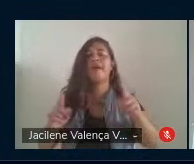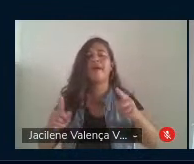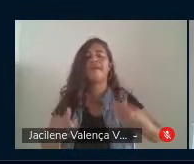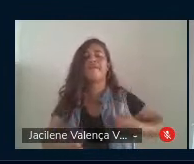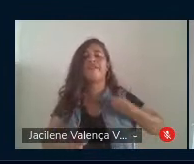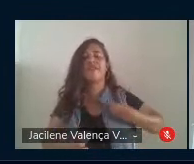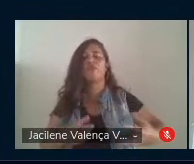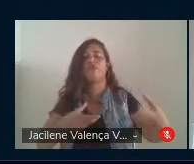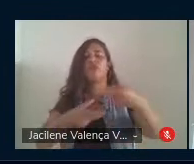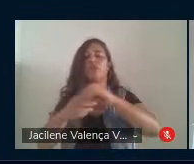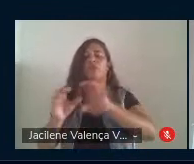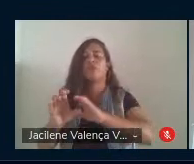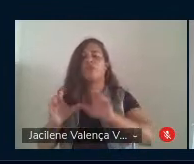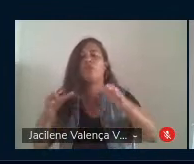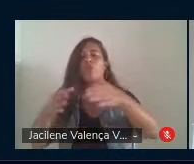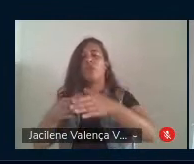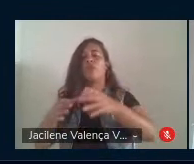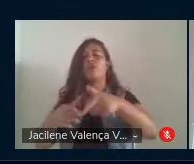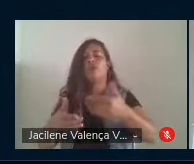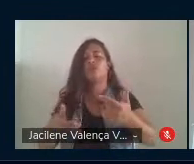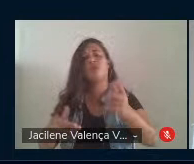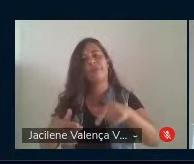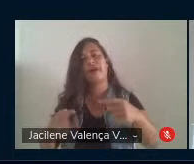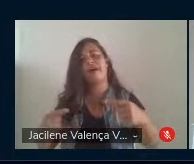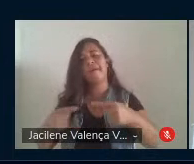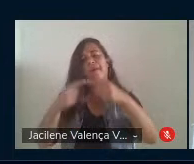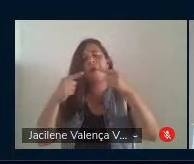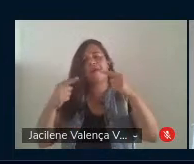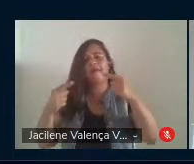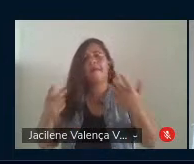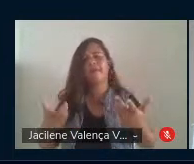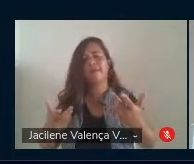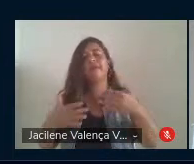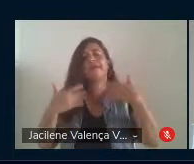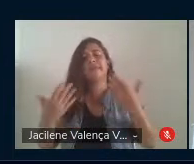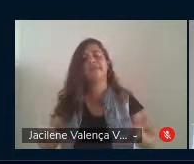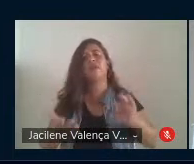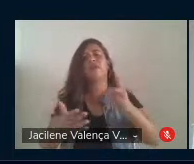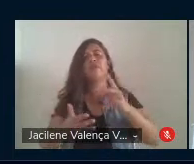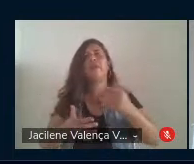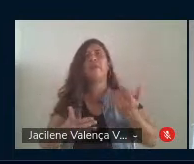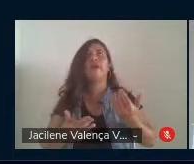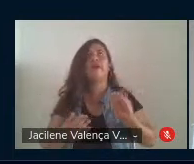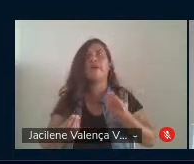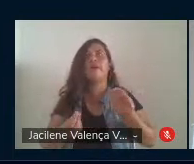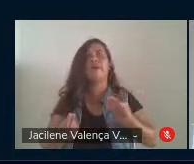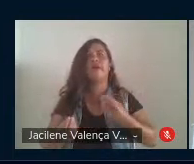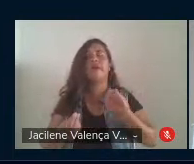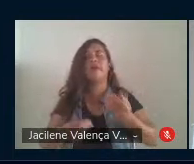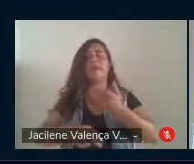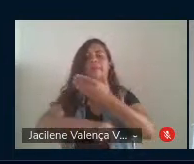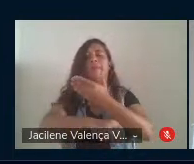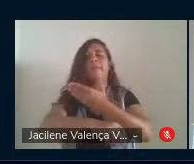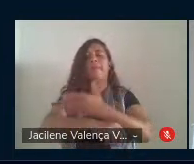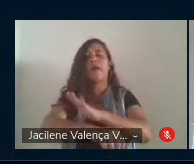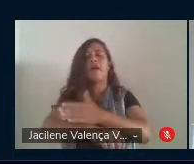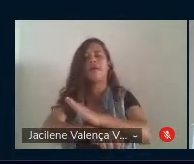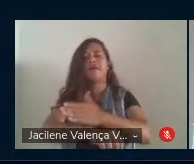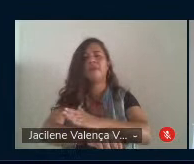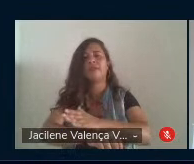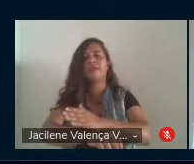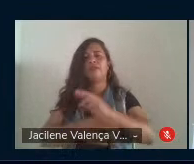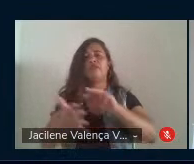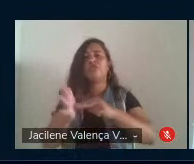grupo e isso foi dando sentido e foi, então, se tornando prax, no sentido de